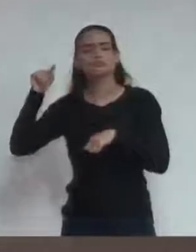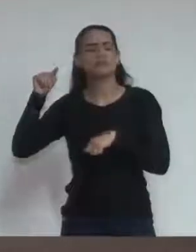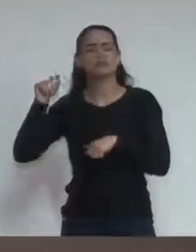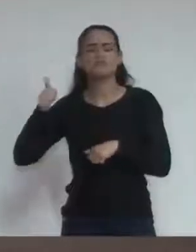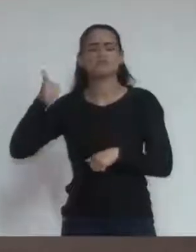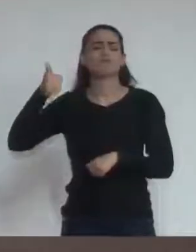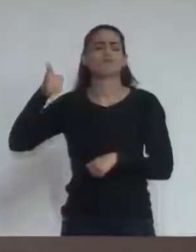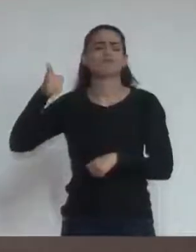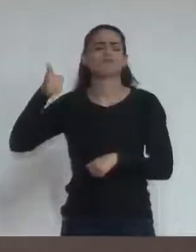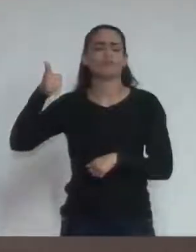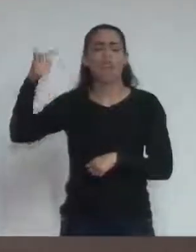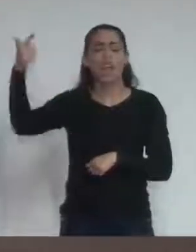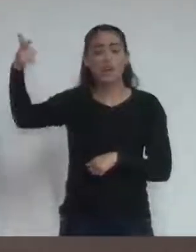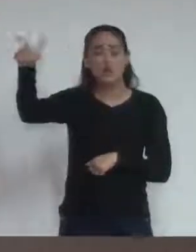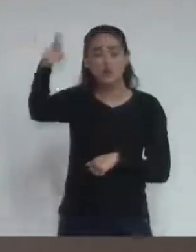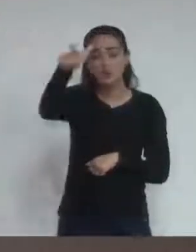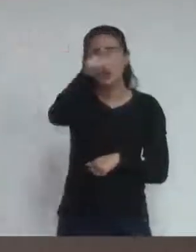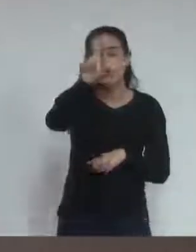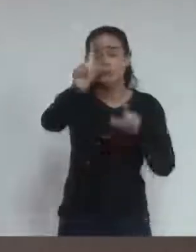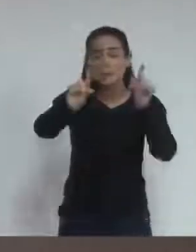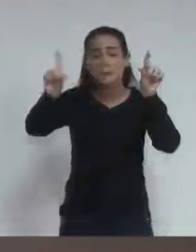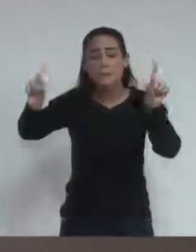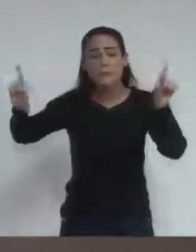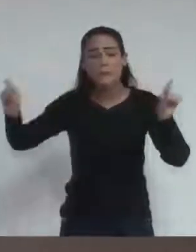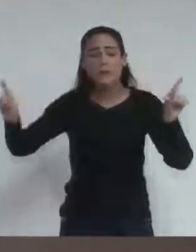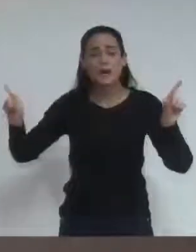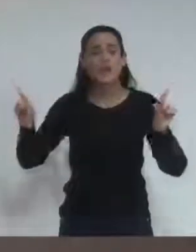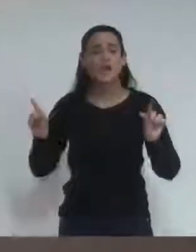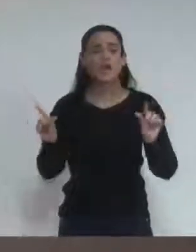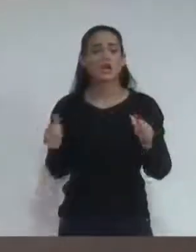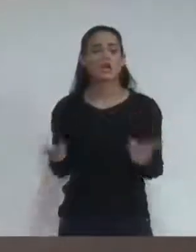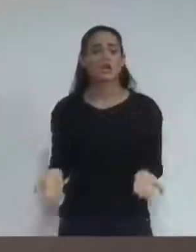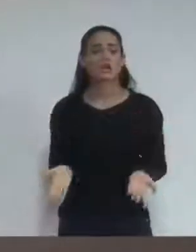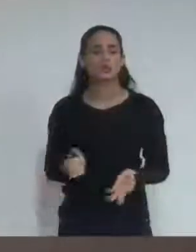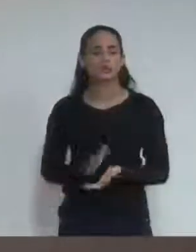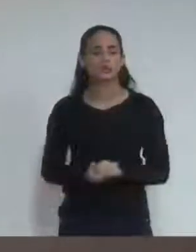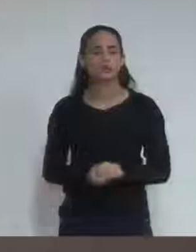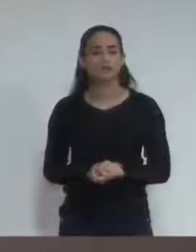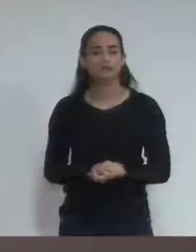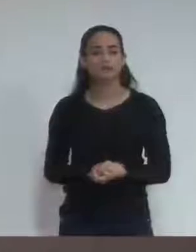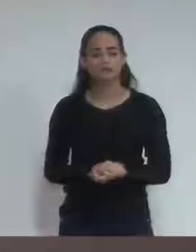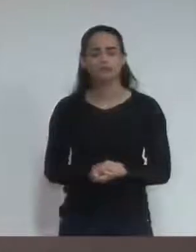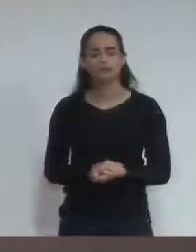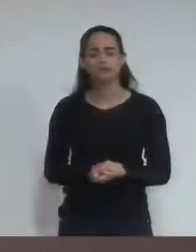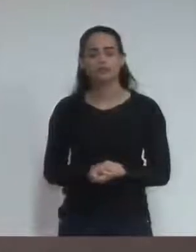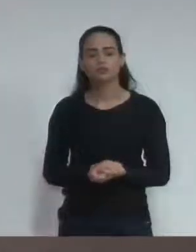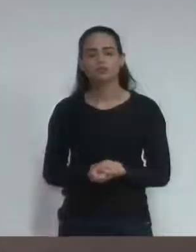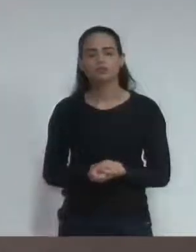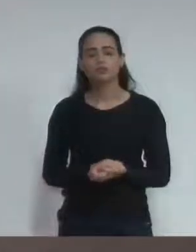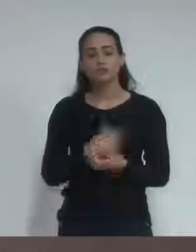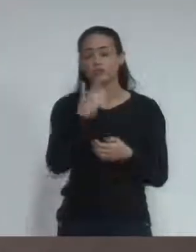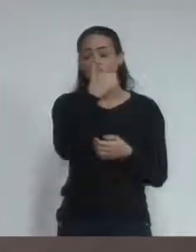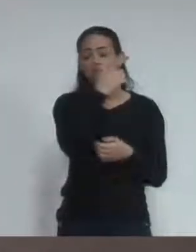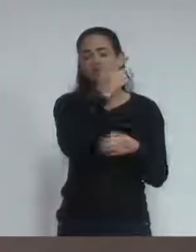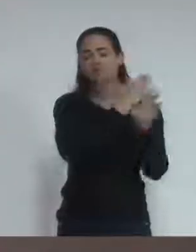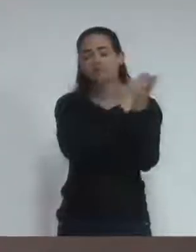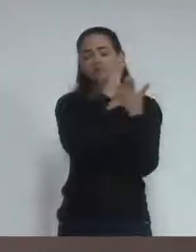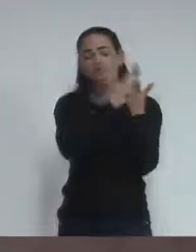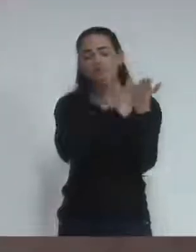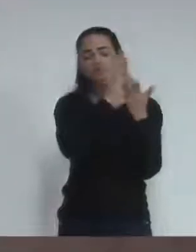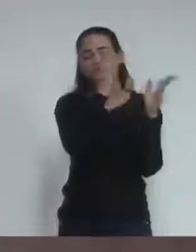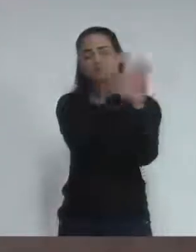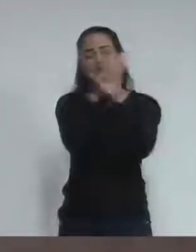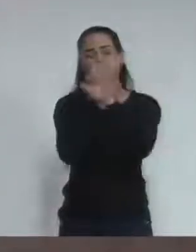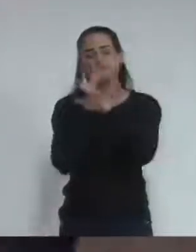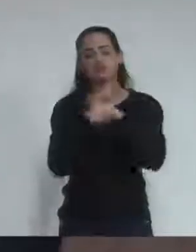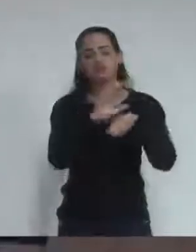Vinhedo. E é por isso que nós temos que cobrar. Tem cidade que não tem um terço da renda per capita que tem Vinhedo. Então, espera aí, não vamos